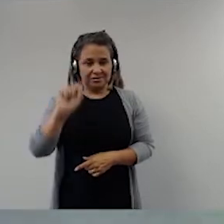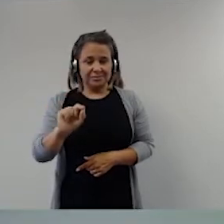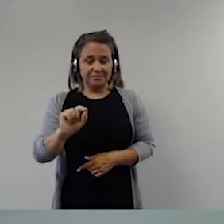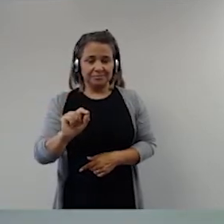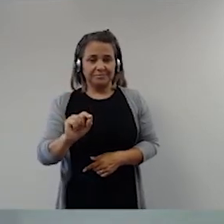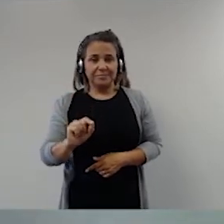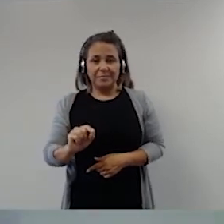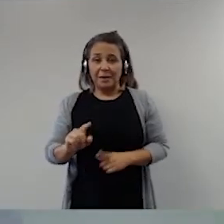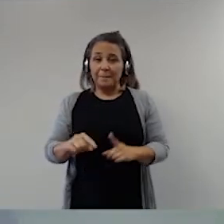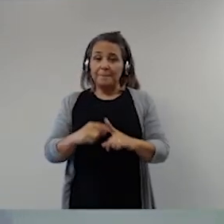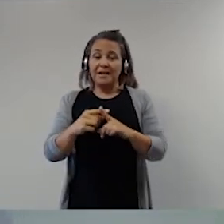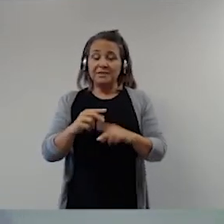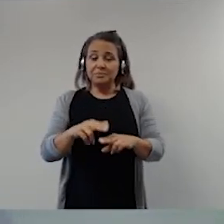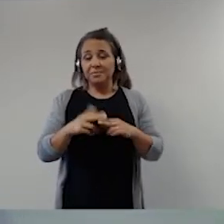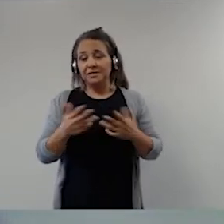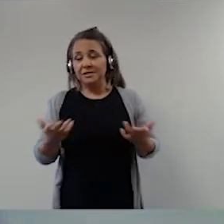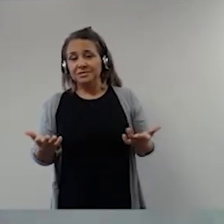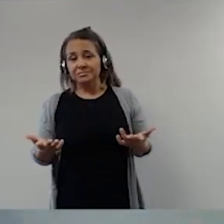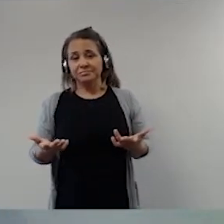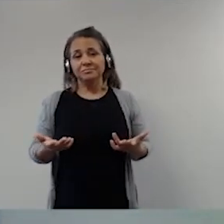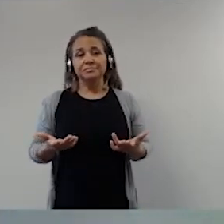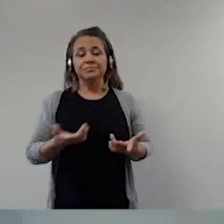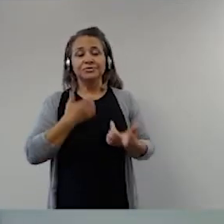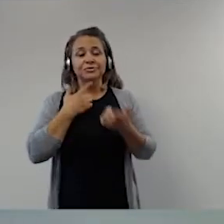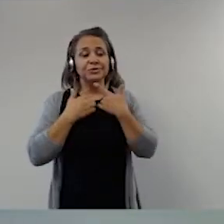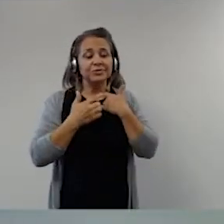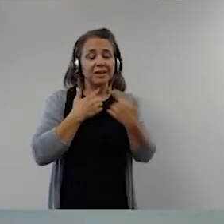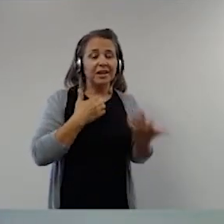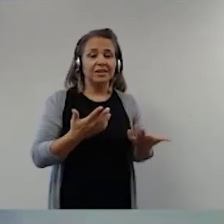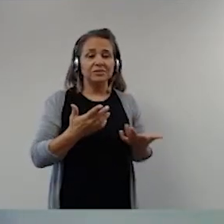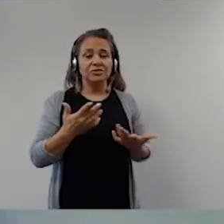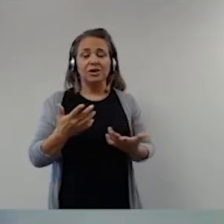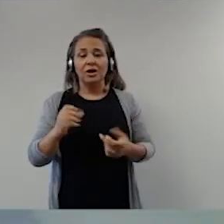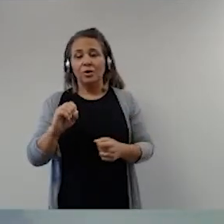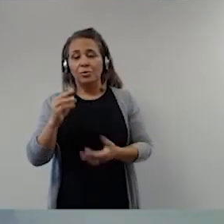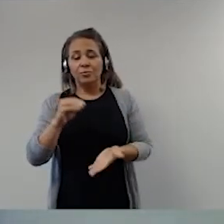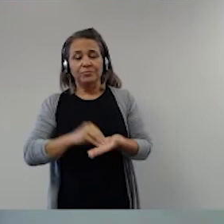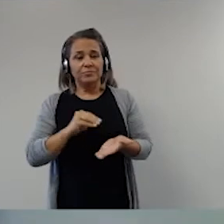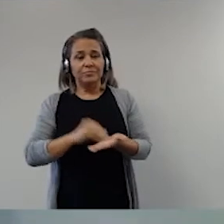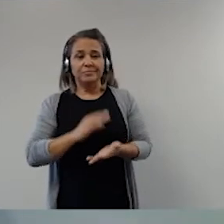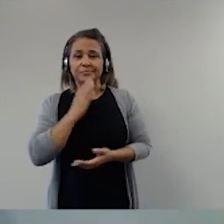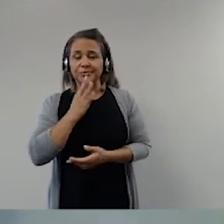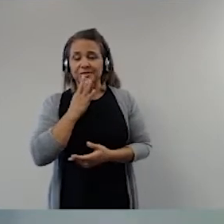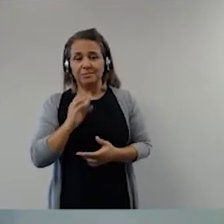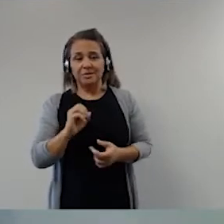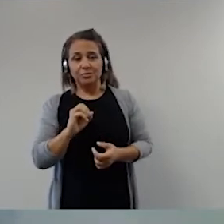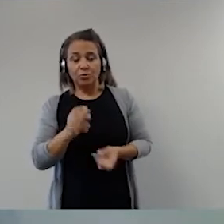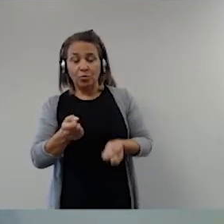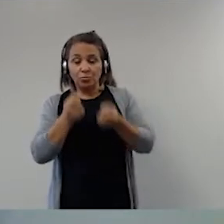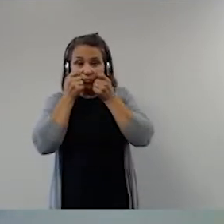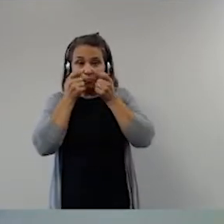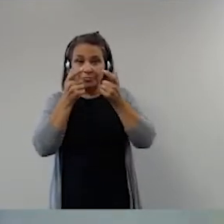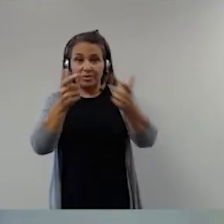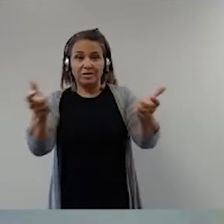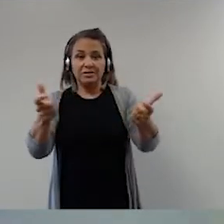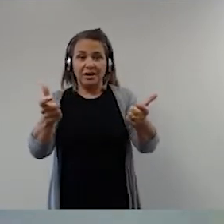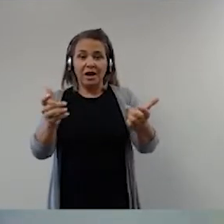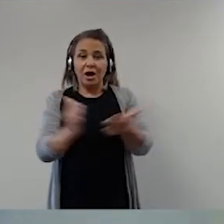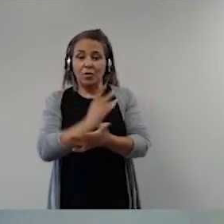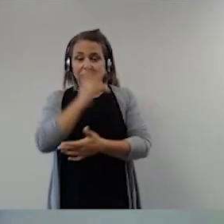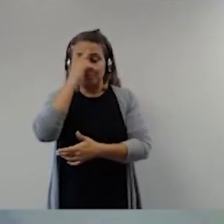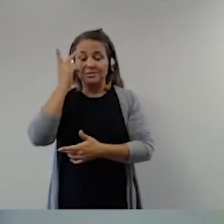foi mais por conveniência, eu acredito. Às vezes, por desconhecimento ou por, por alguma expectativa, pessoas até